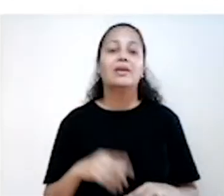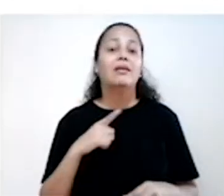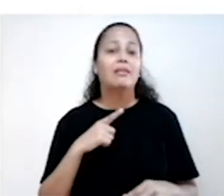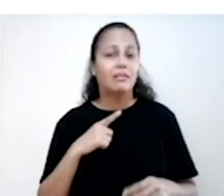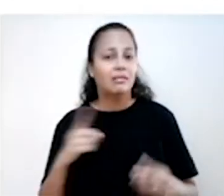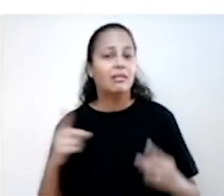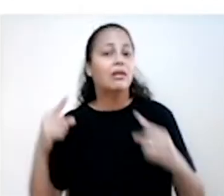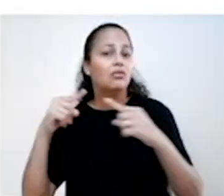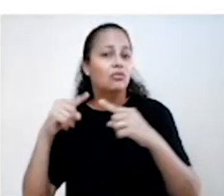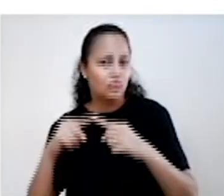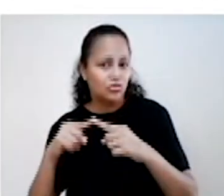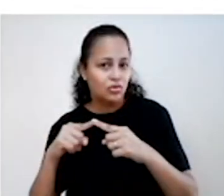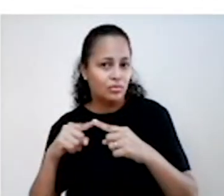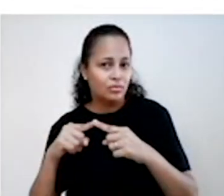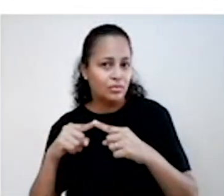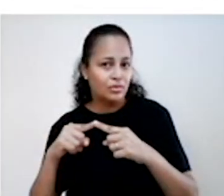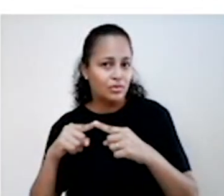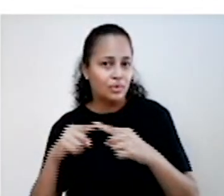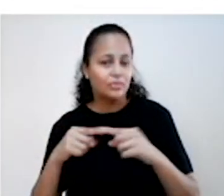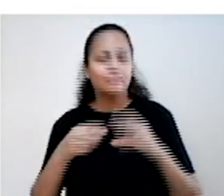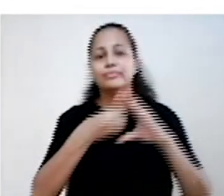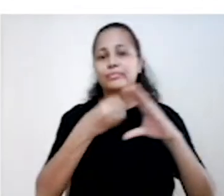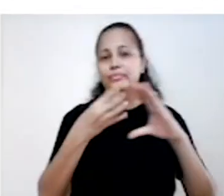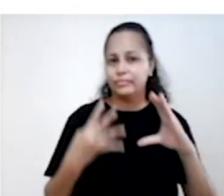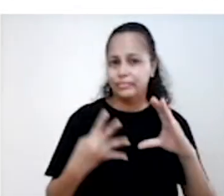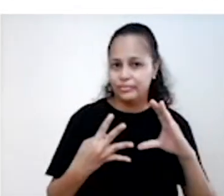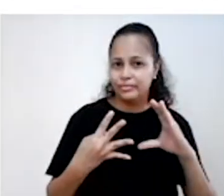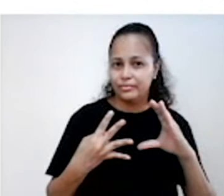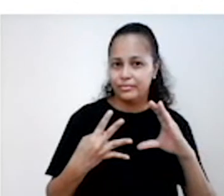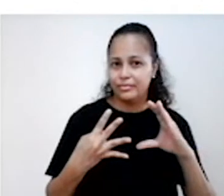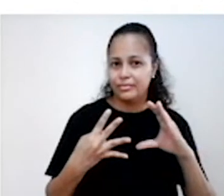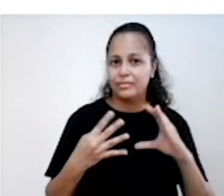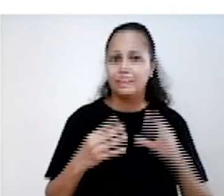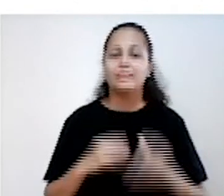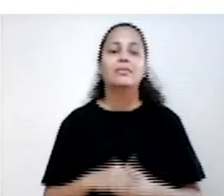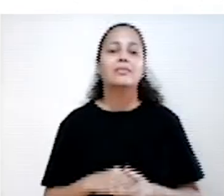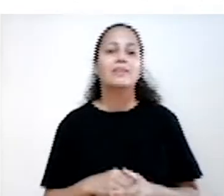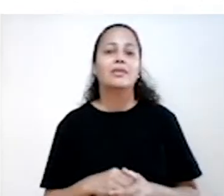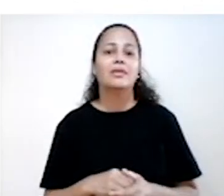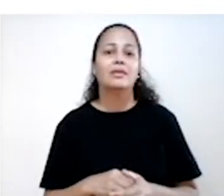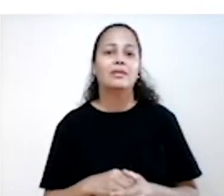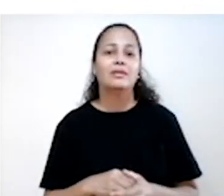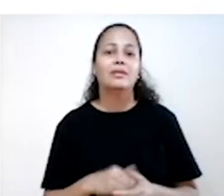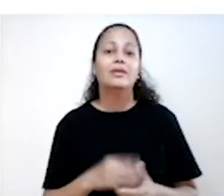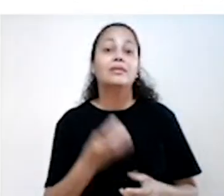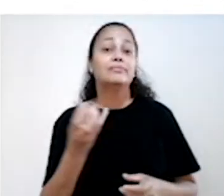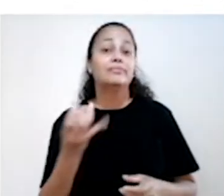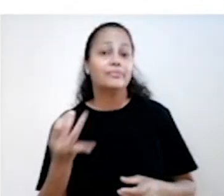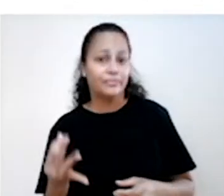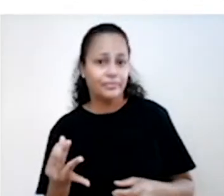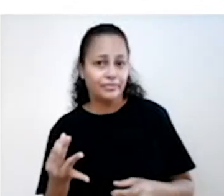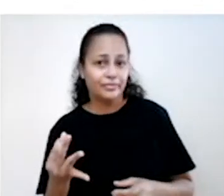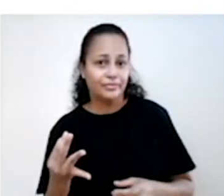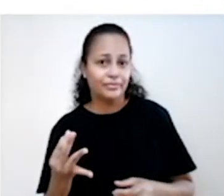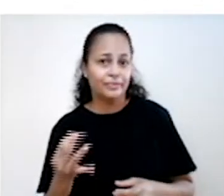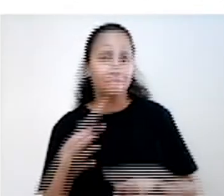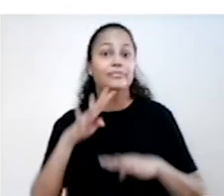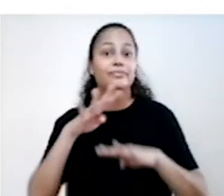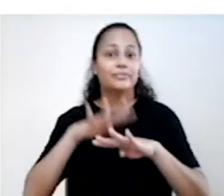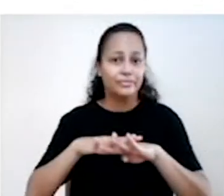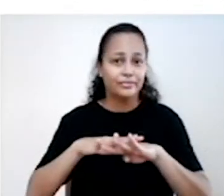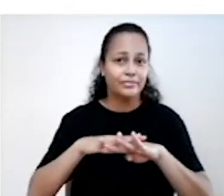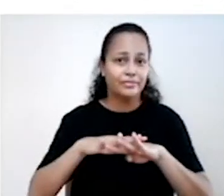tipos dentro dos transtornos depressivos, segundo o Manual Diagnóstico e Estatístico de Transtornos Mentais, o DSE.